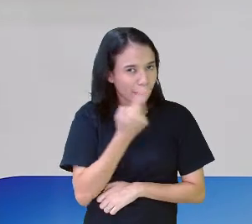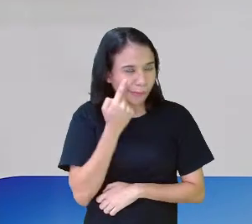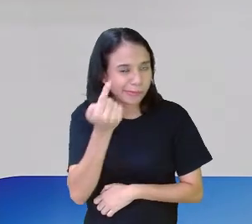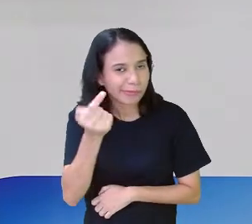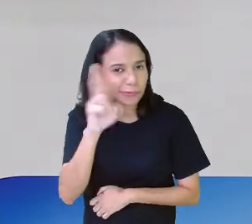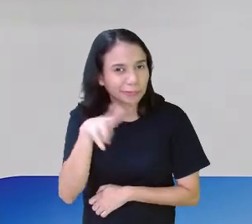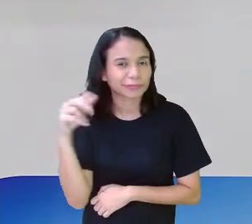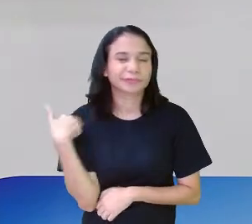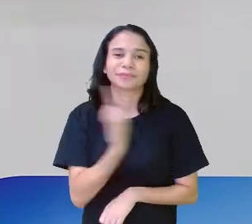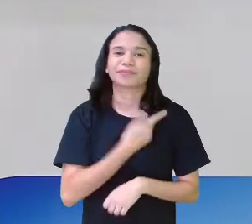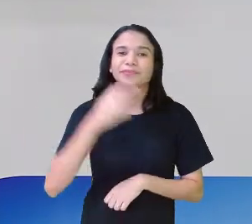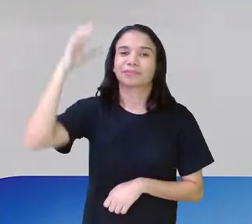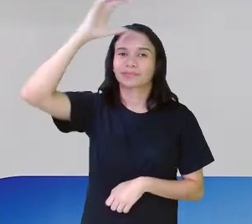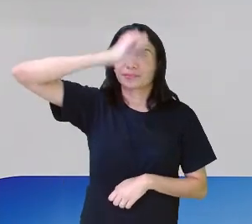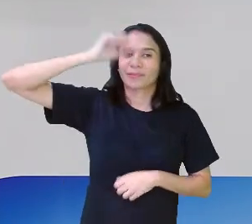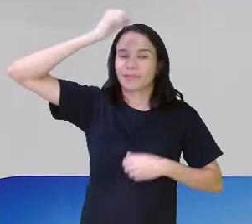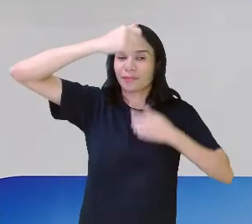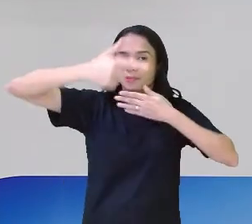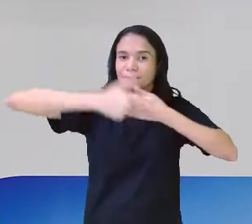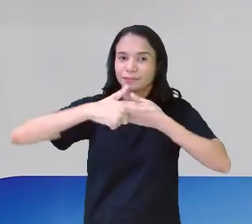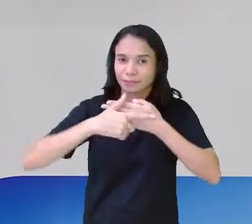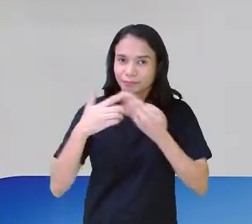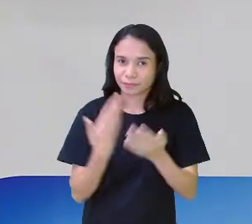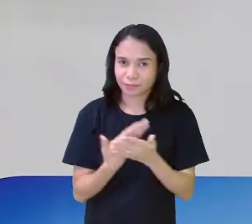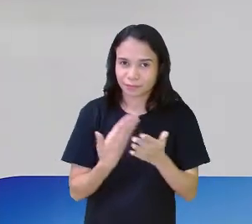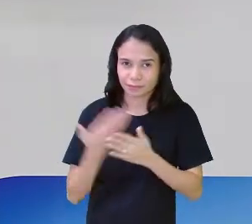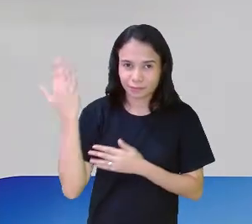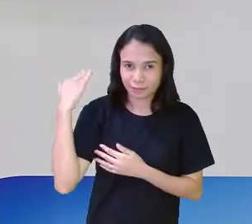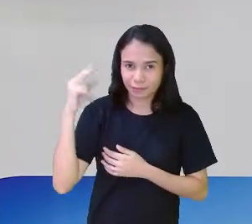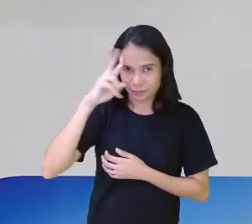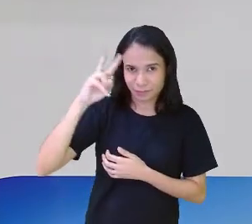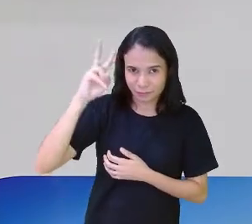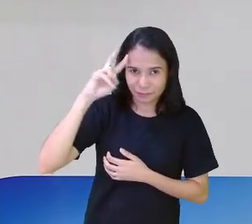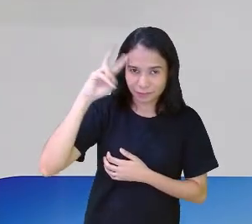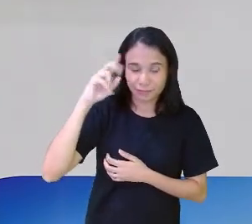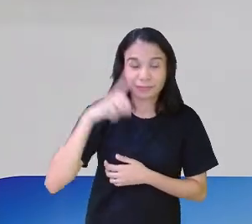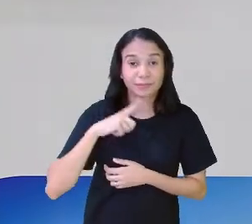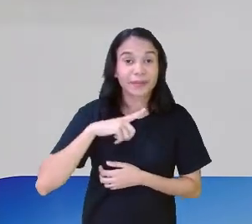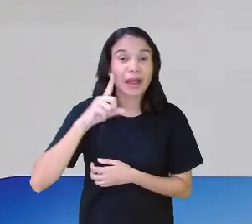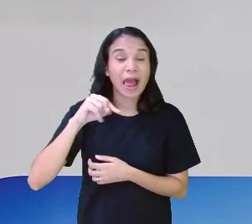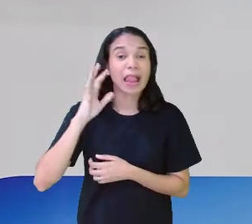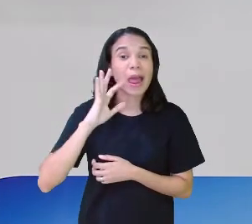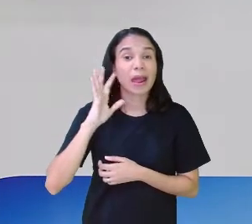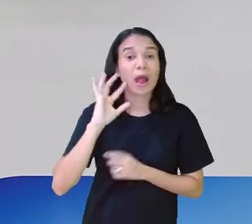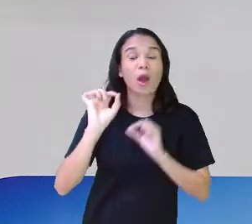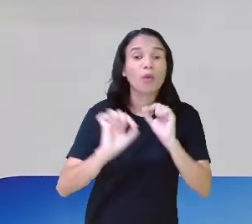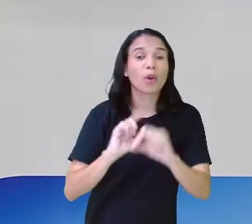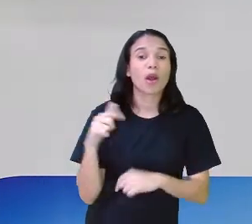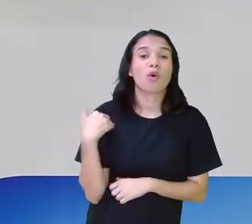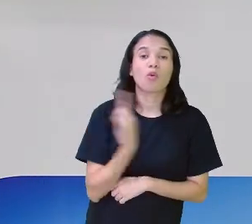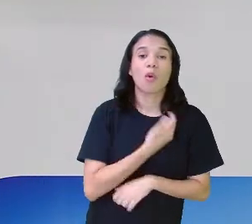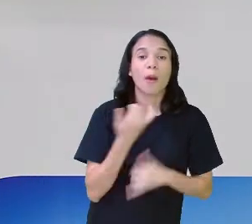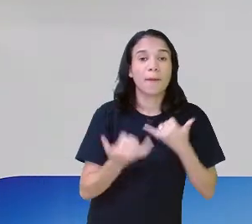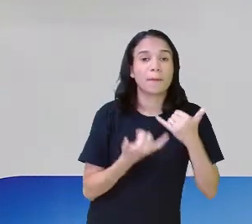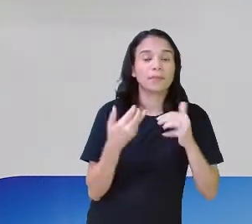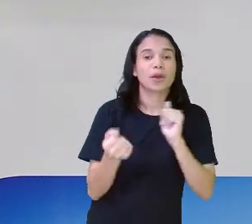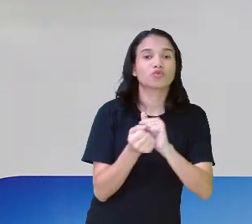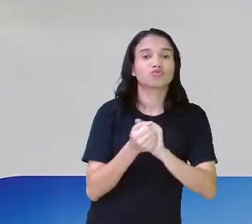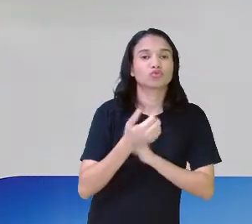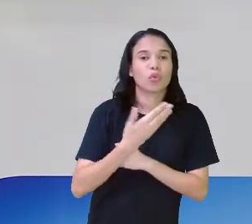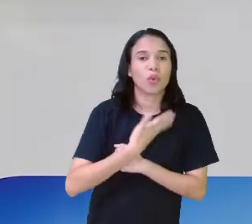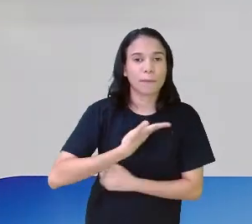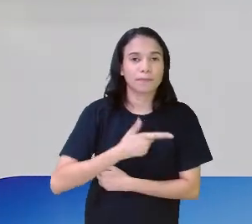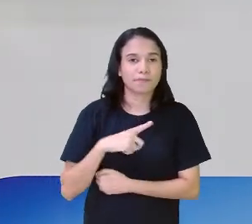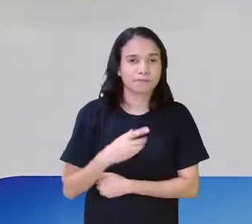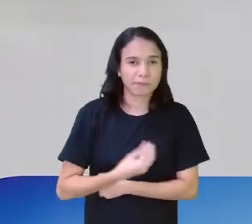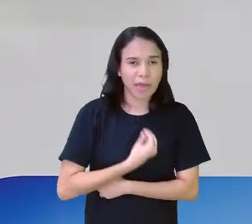E aprendemos essa função na aula passada. Lembram disso? Muito bom. O mais legal é que a gente joga online com os nossos amigos de verdade.